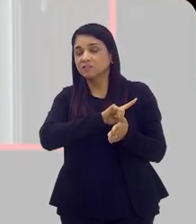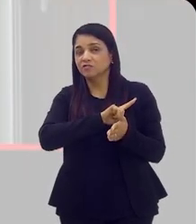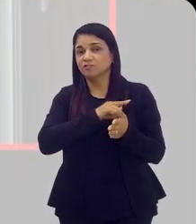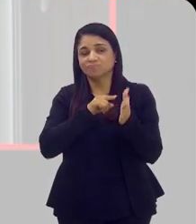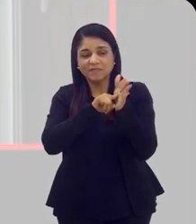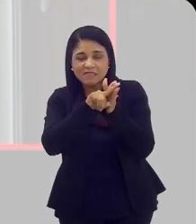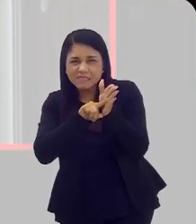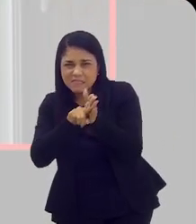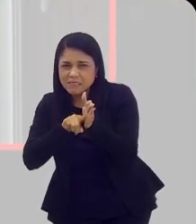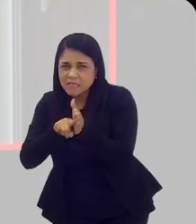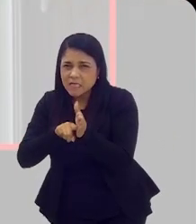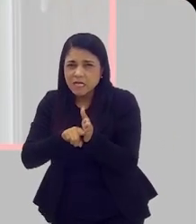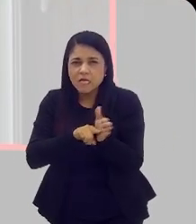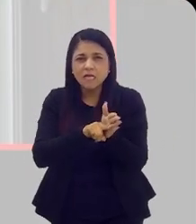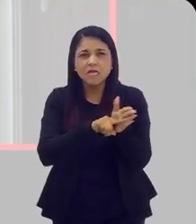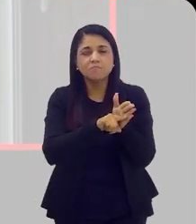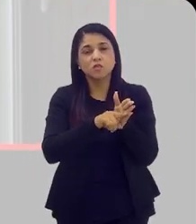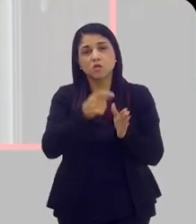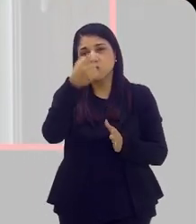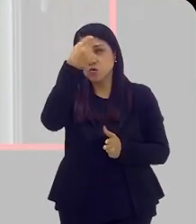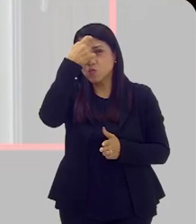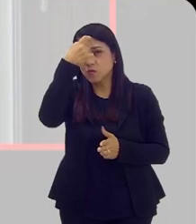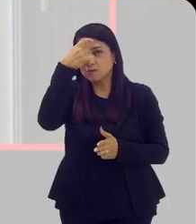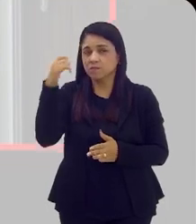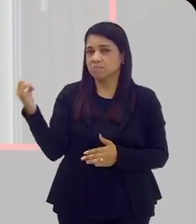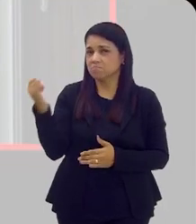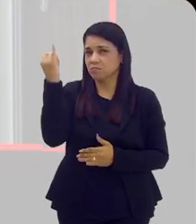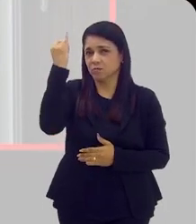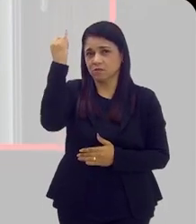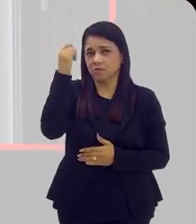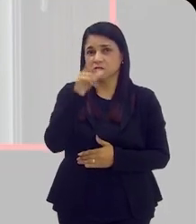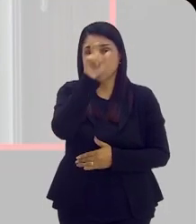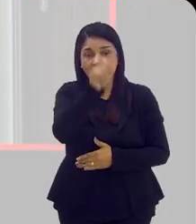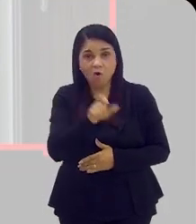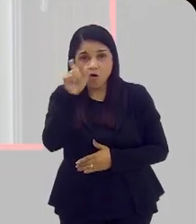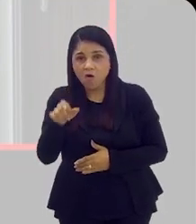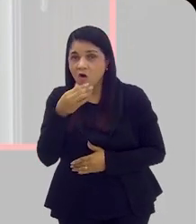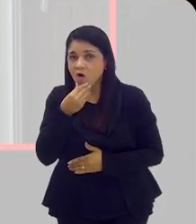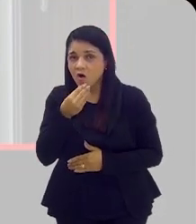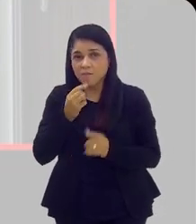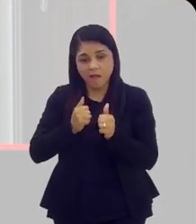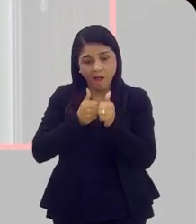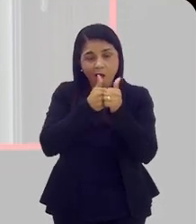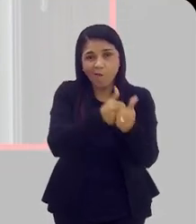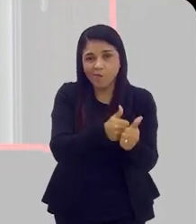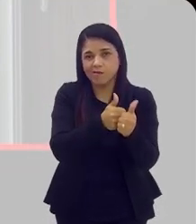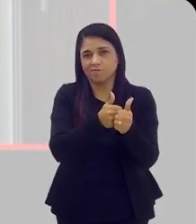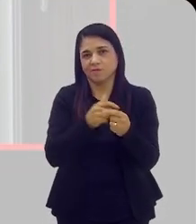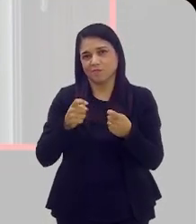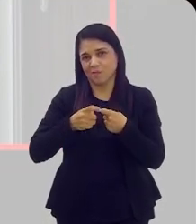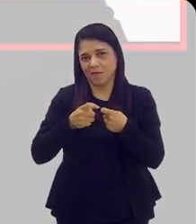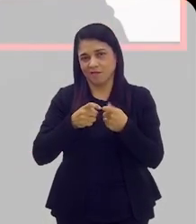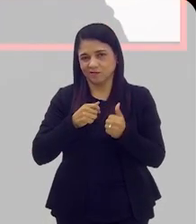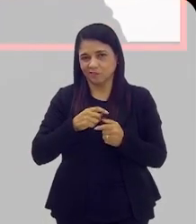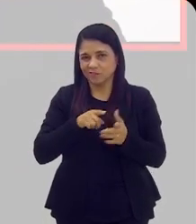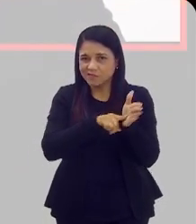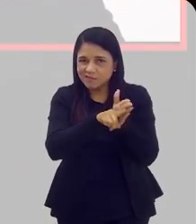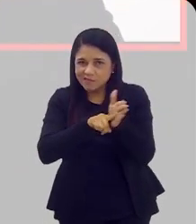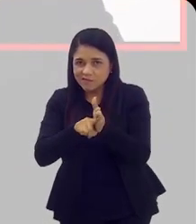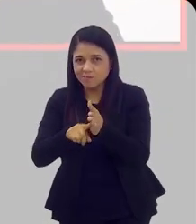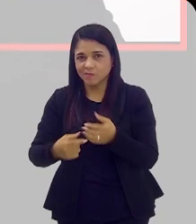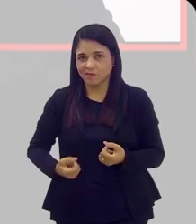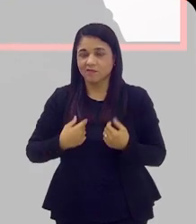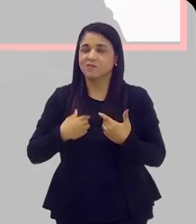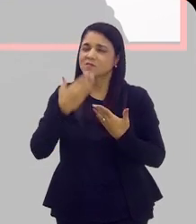Qual a importância da gente conscientizar os homens a fazerem esse acompanhamento? Olá